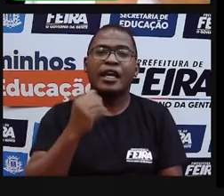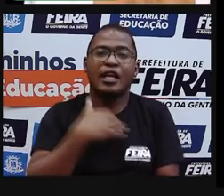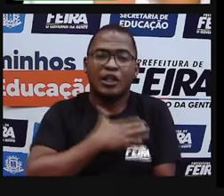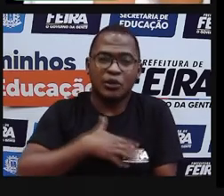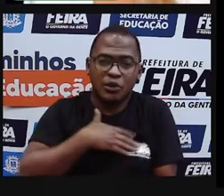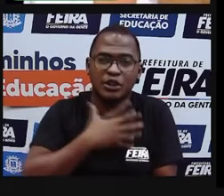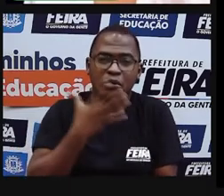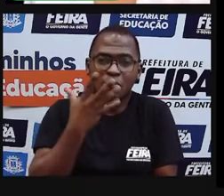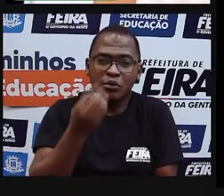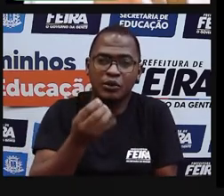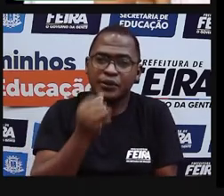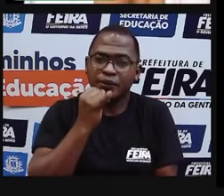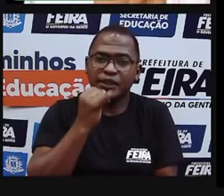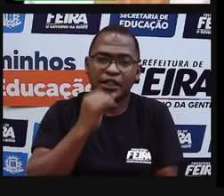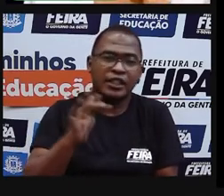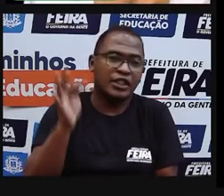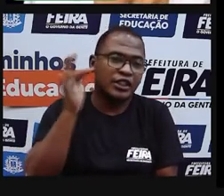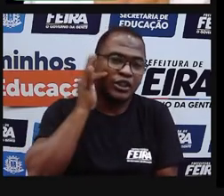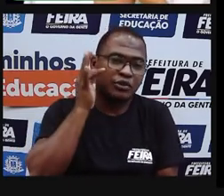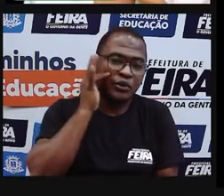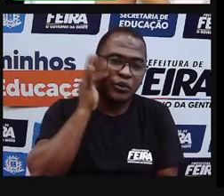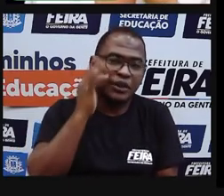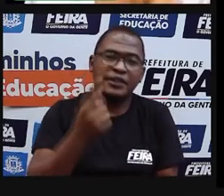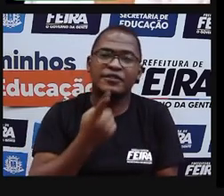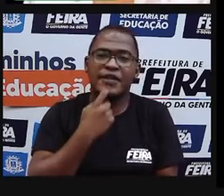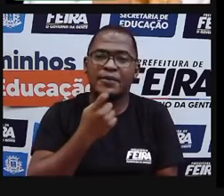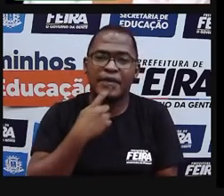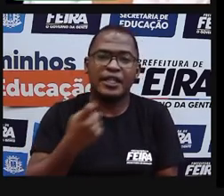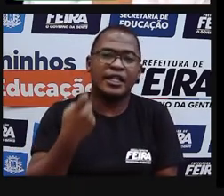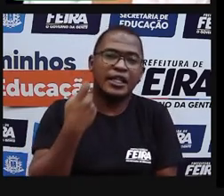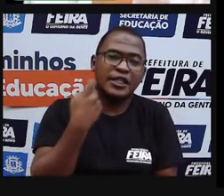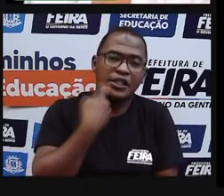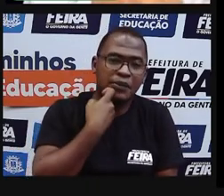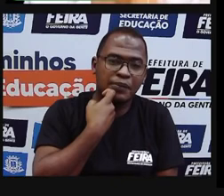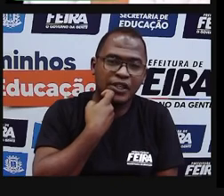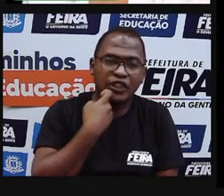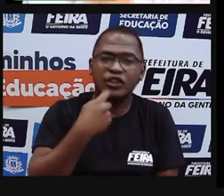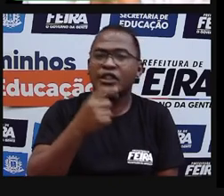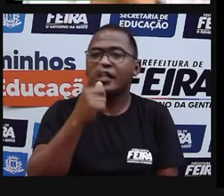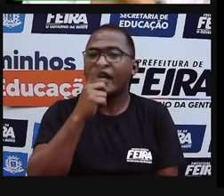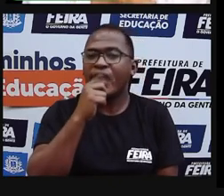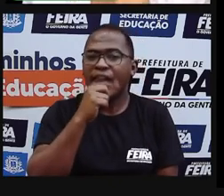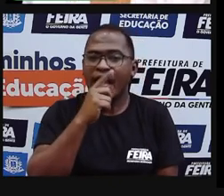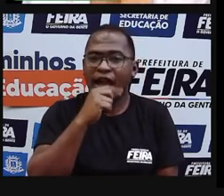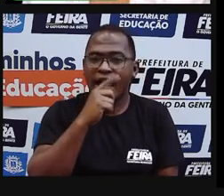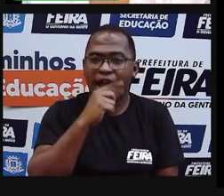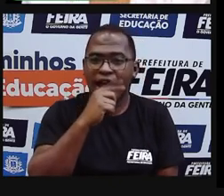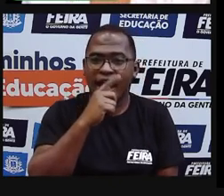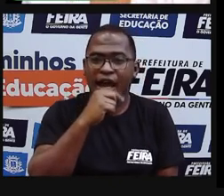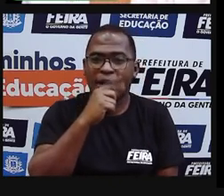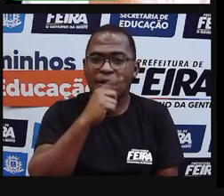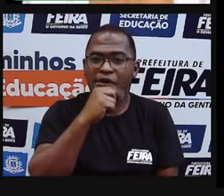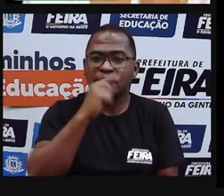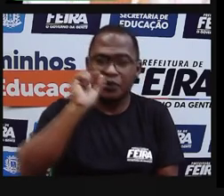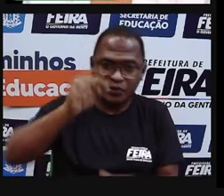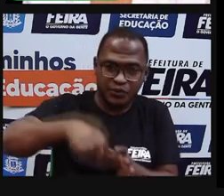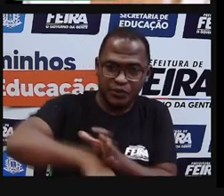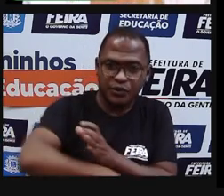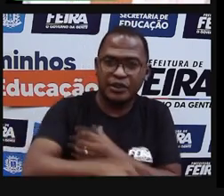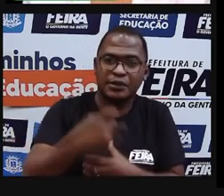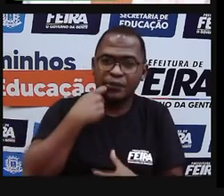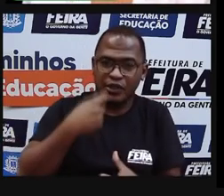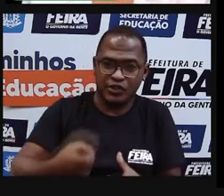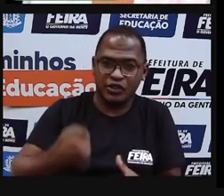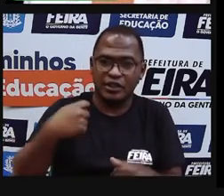são ricos em ômega 3. Então, esses aí, ó, são... Nos países nórdicos, nós temos esses dois exemplos, né? Aumentar